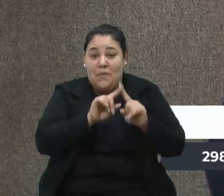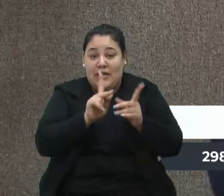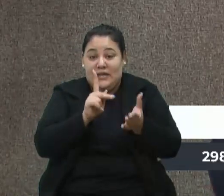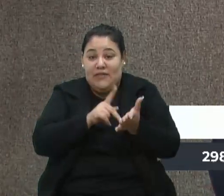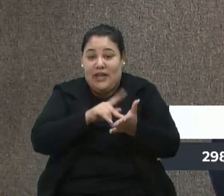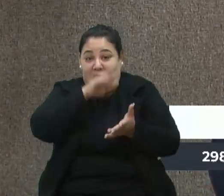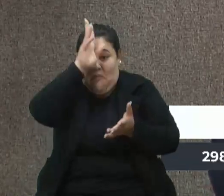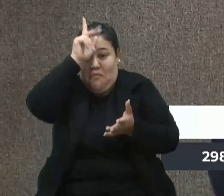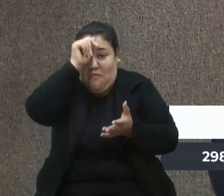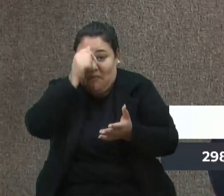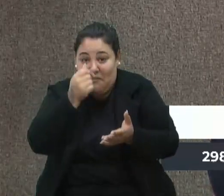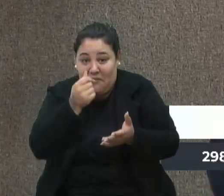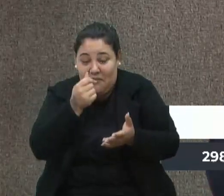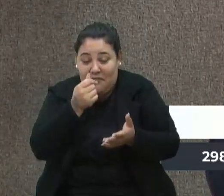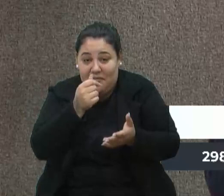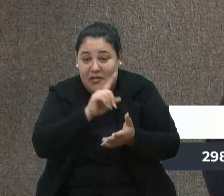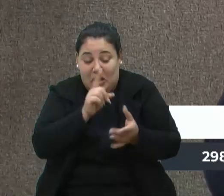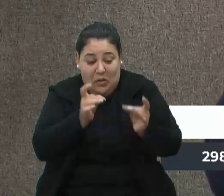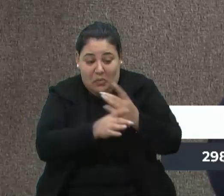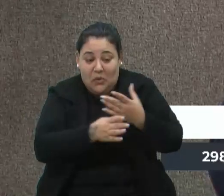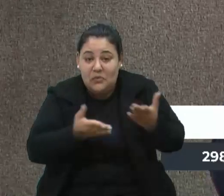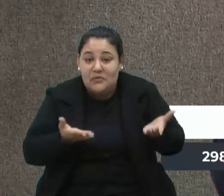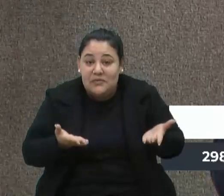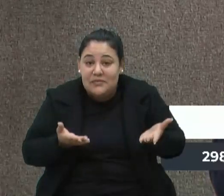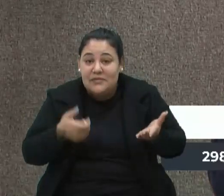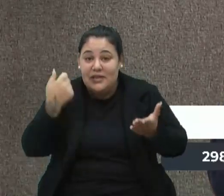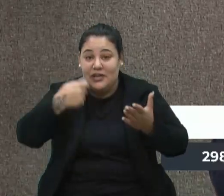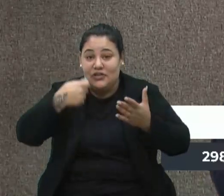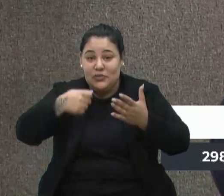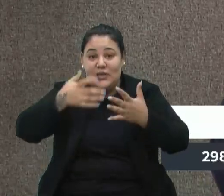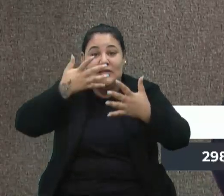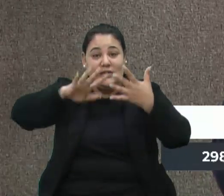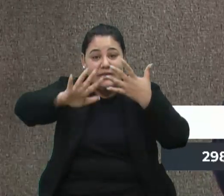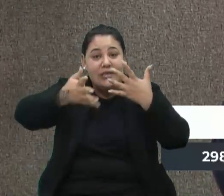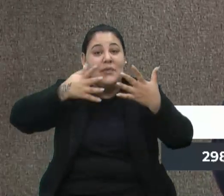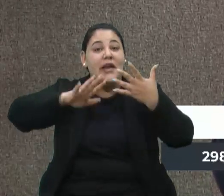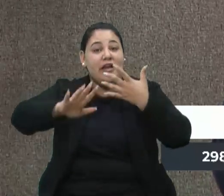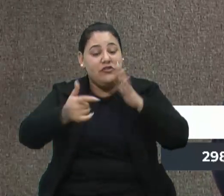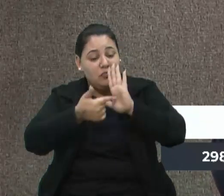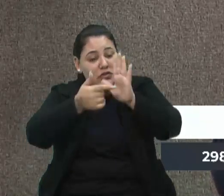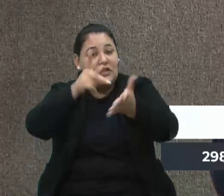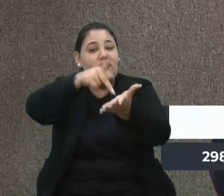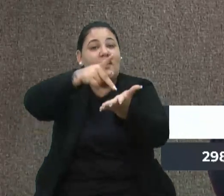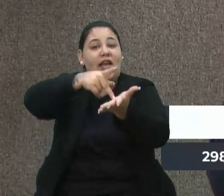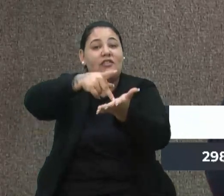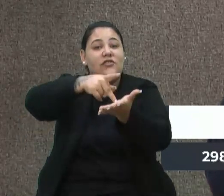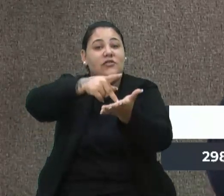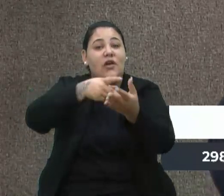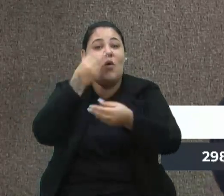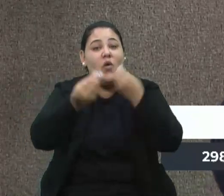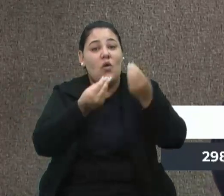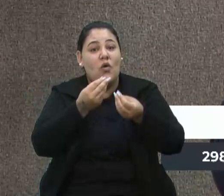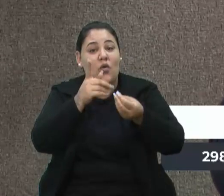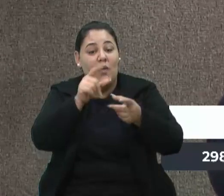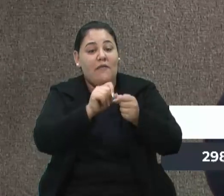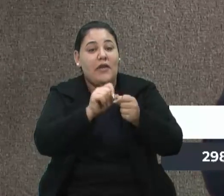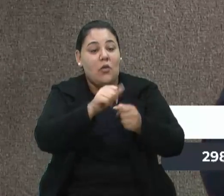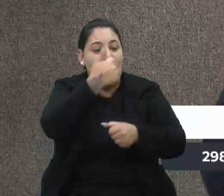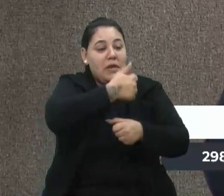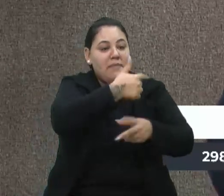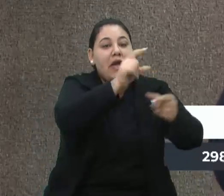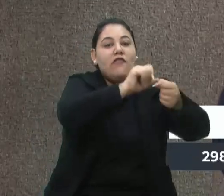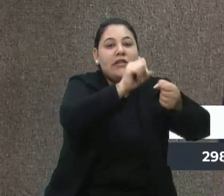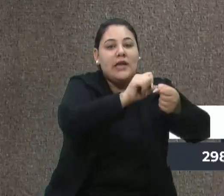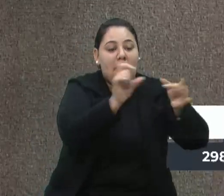que parar na política. Nós temos que ser mais transparentes e mostrar realmente como está sendo feito e, primeiro, fazer. E,